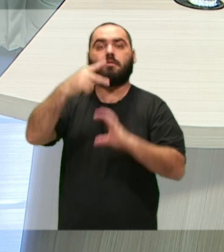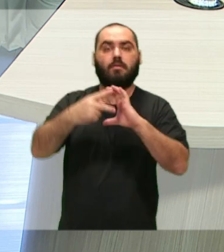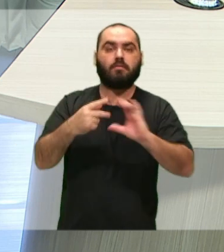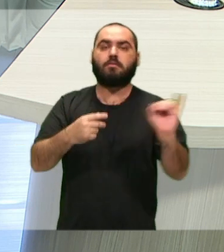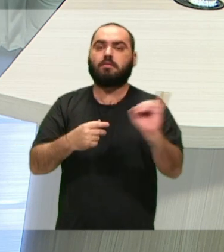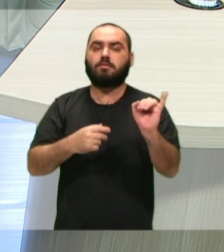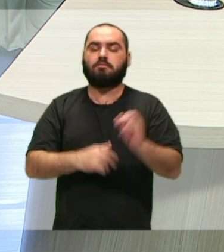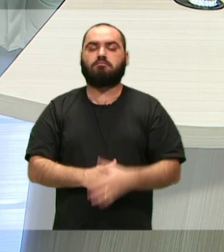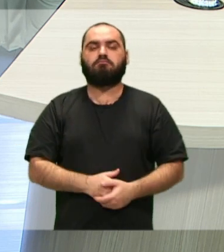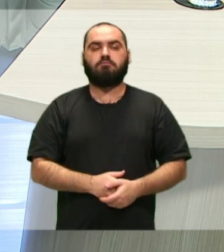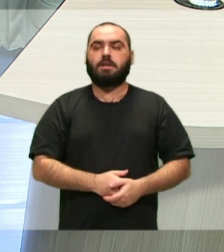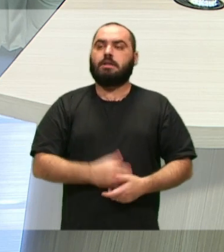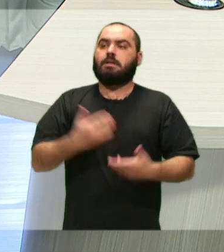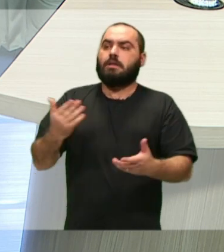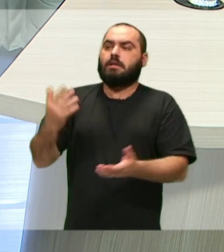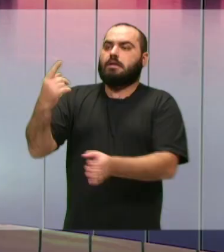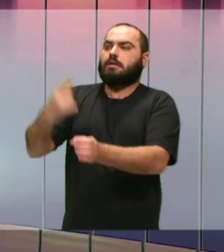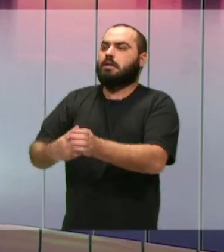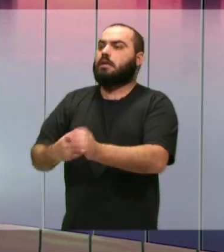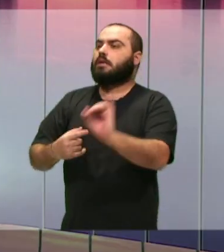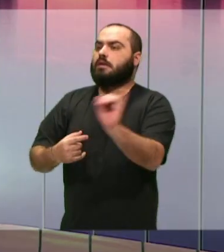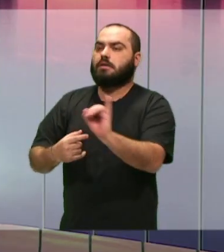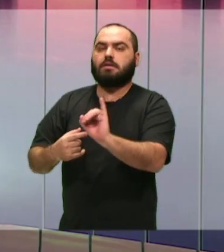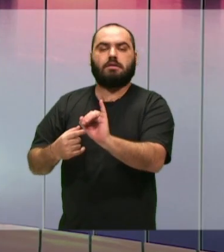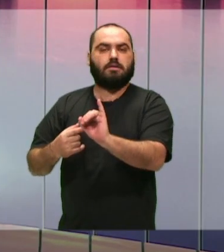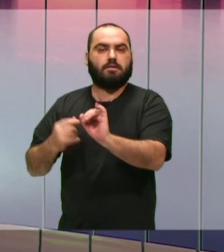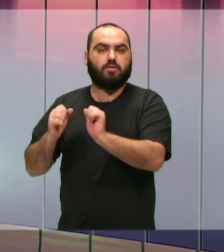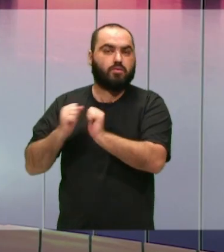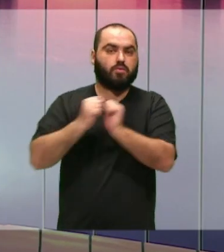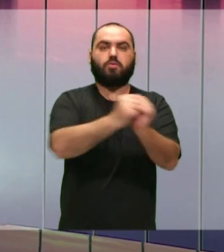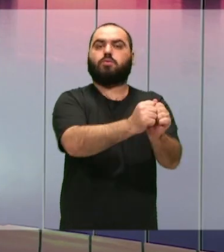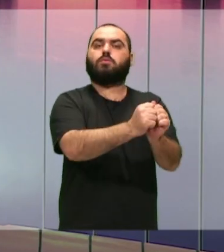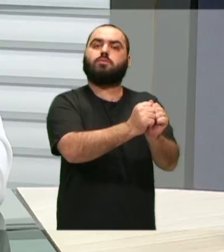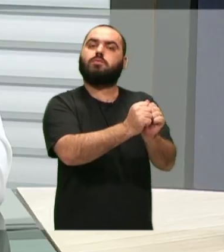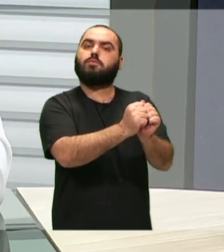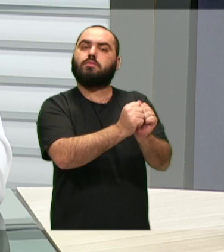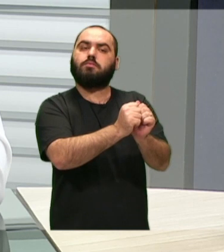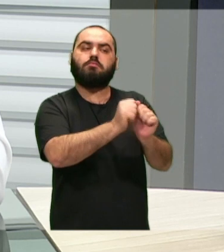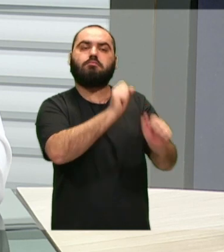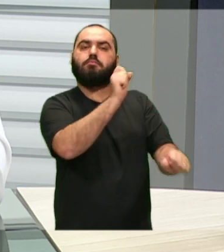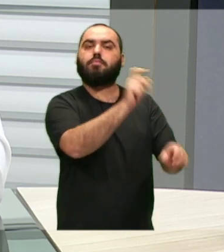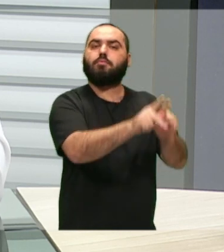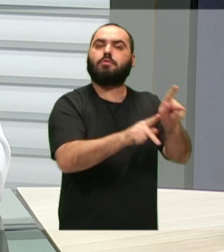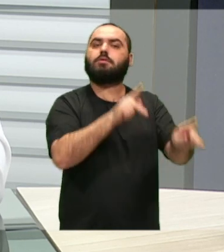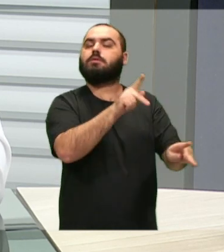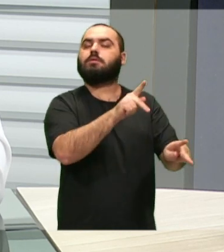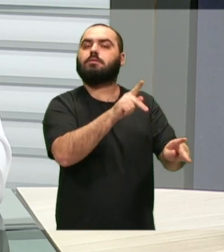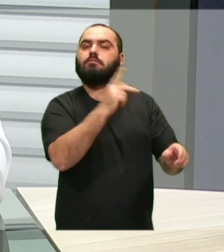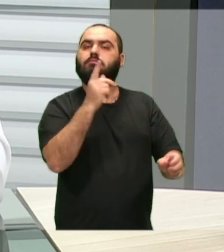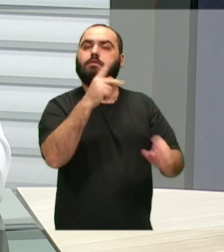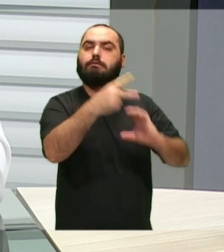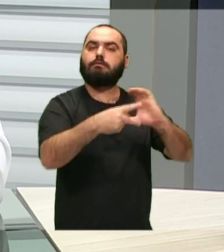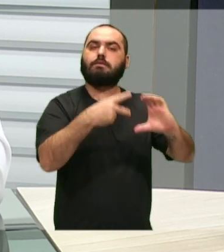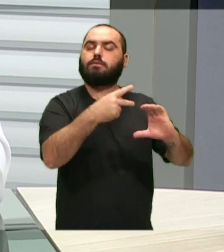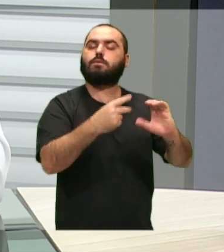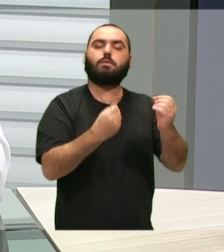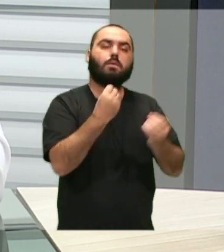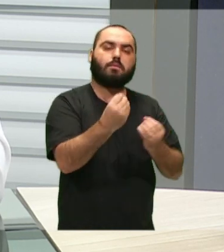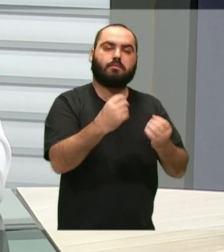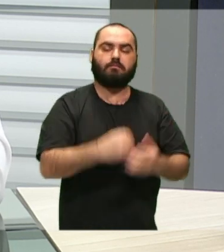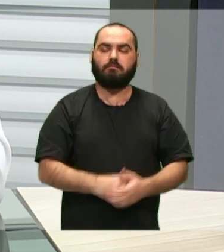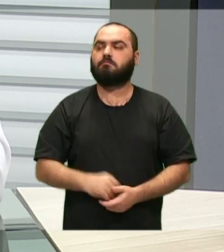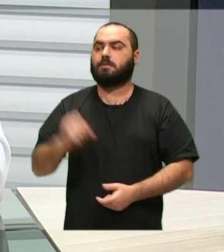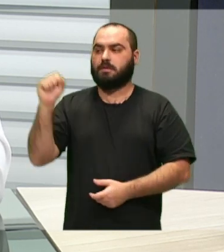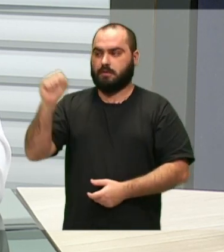relação do Parlamento com a cidade? A emancipação começou por aqui, né? Sim, Júnior. Toda a cidade, ela se emancipa